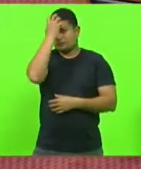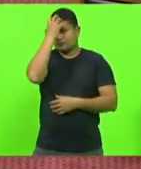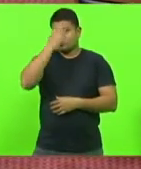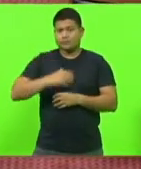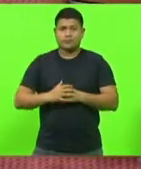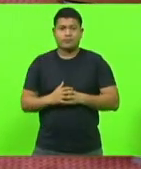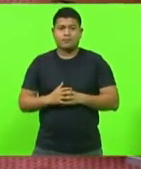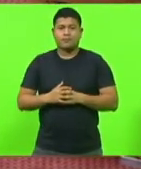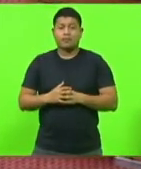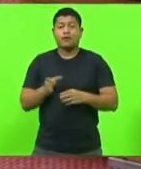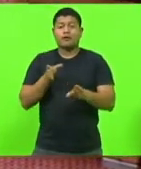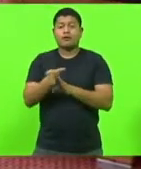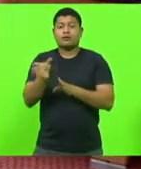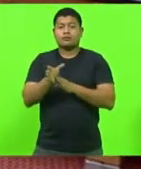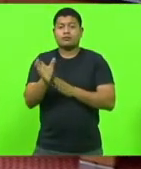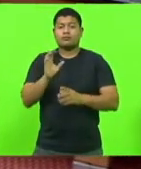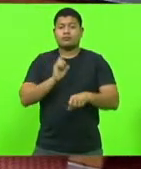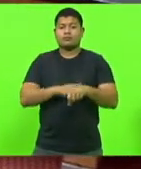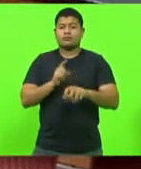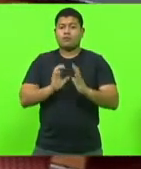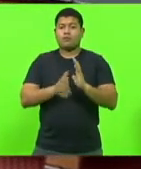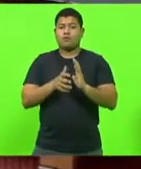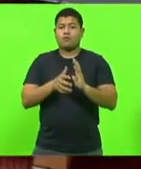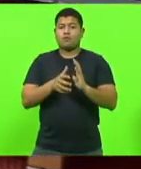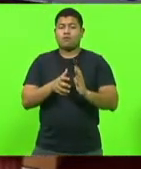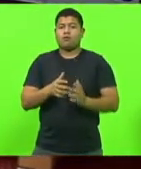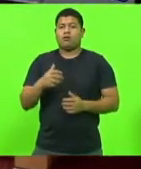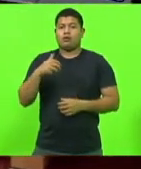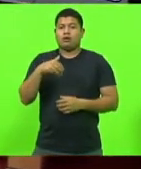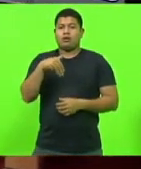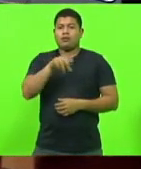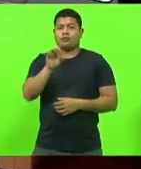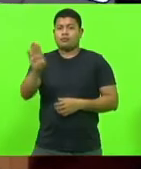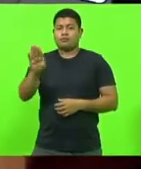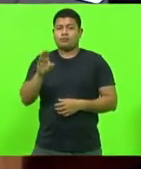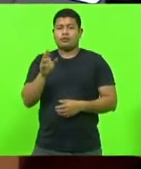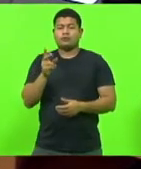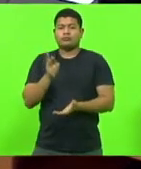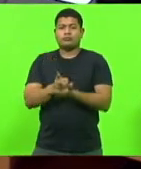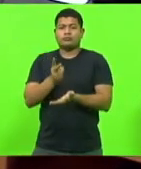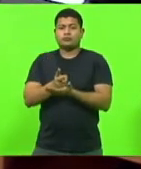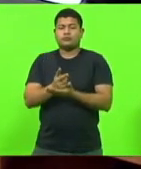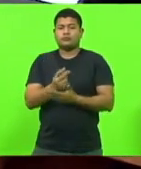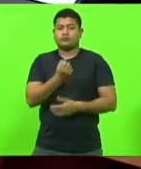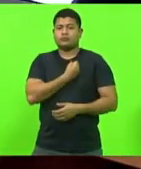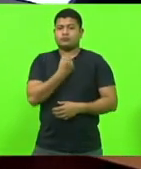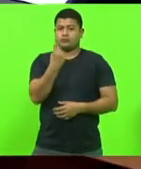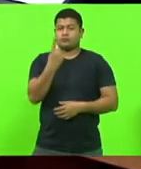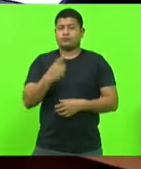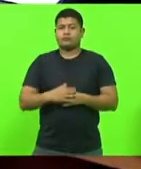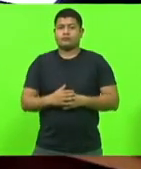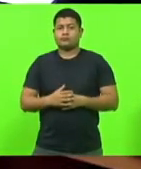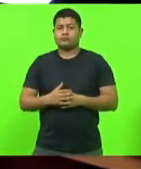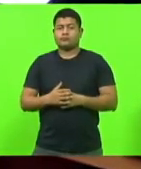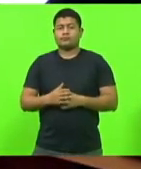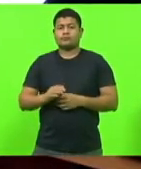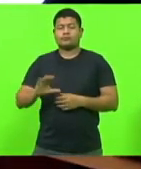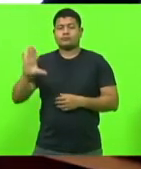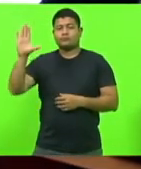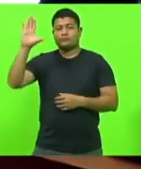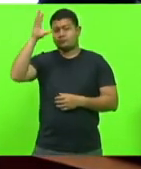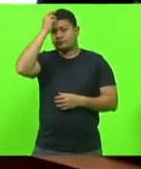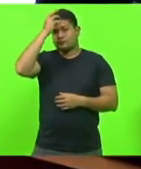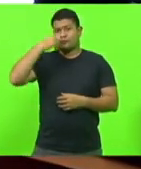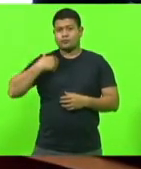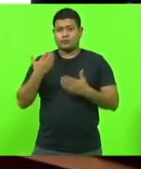bancada da MDB manutenção do voto 1. Senhor presidente, embora o deputado Milton Alves vai vender